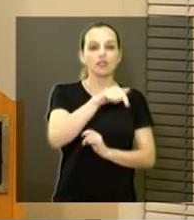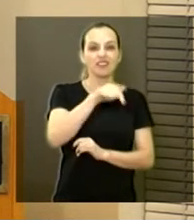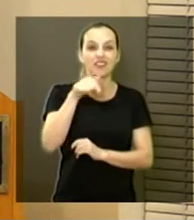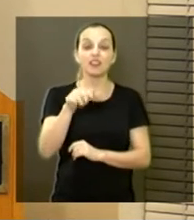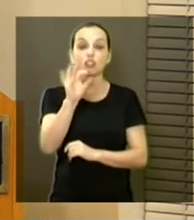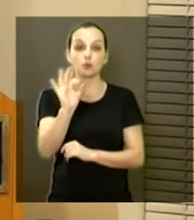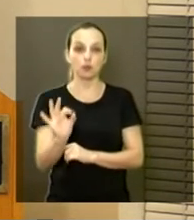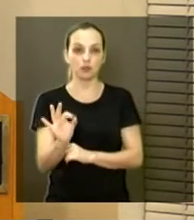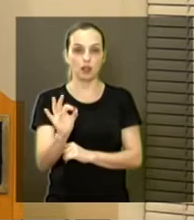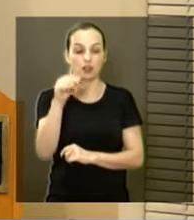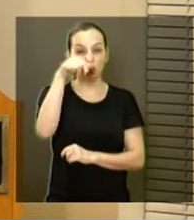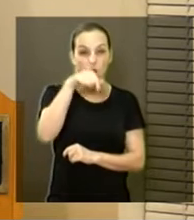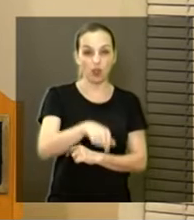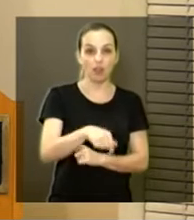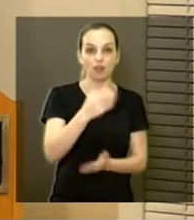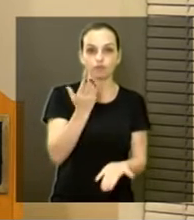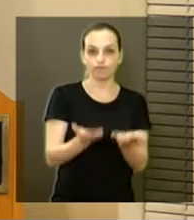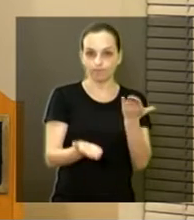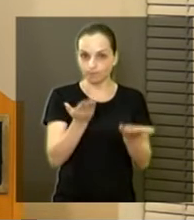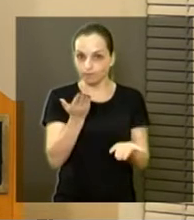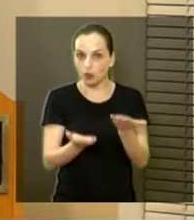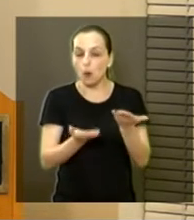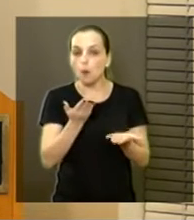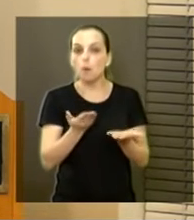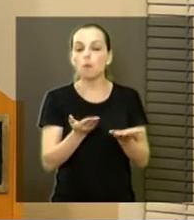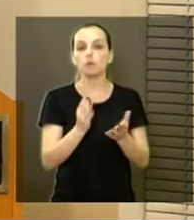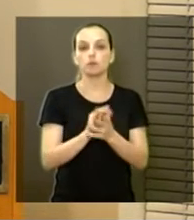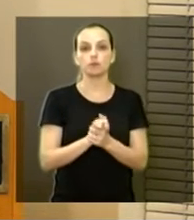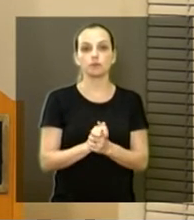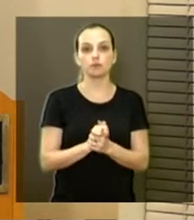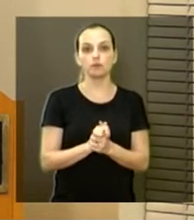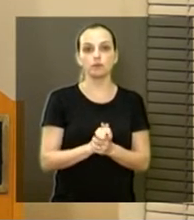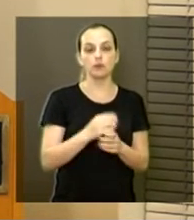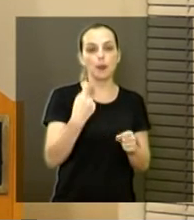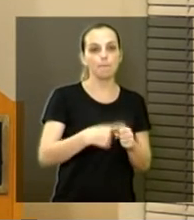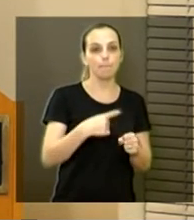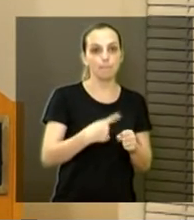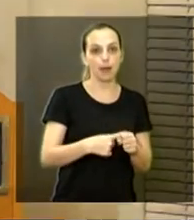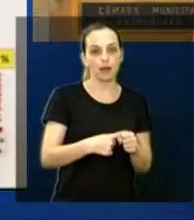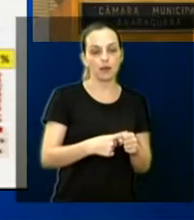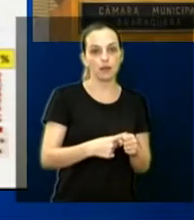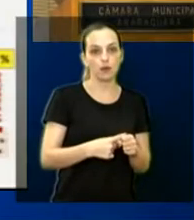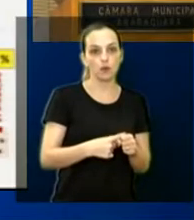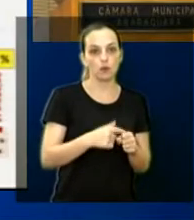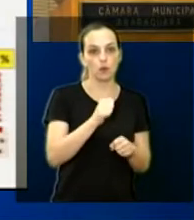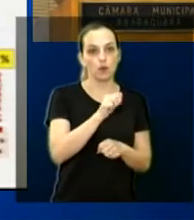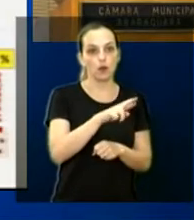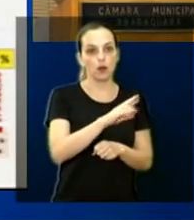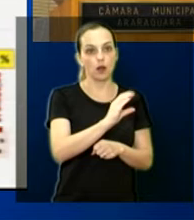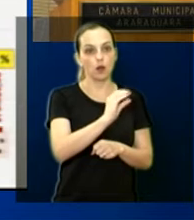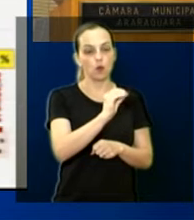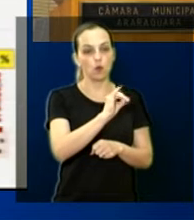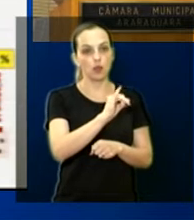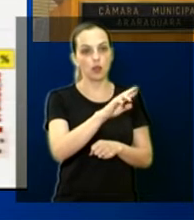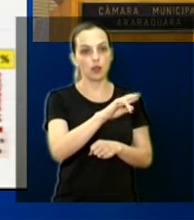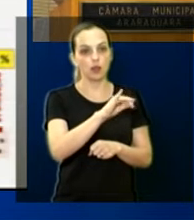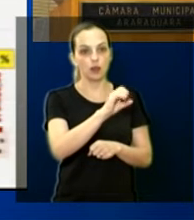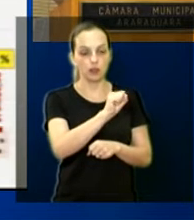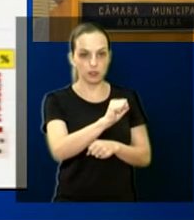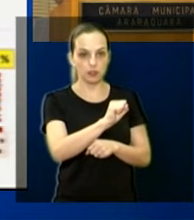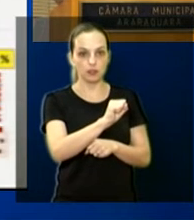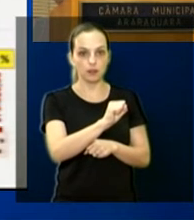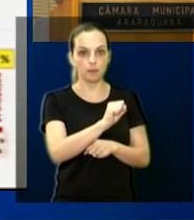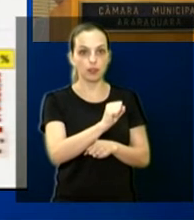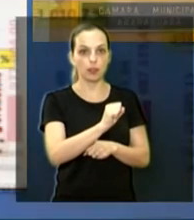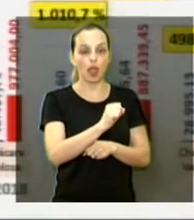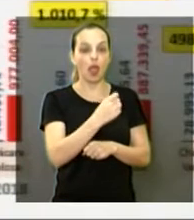Aqui, alguns casos comparativos, olha lá. Jardim Arco-Íris. O azul é o valor